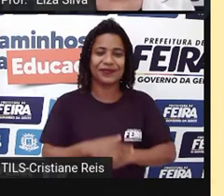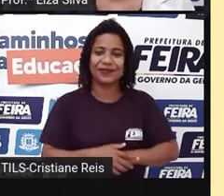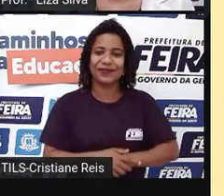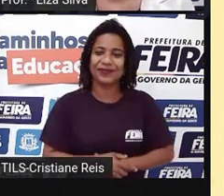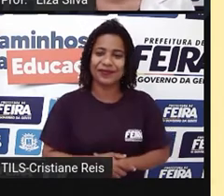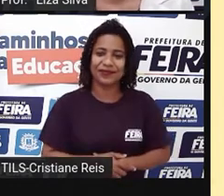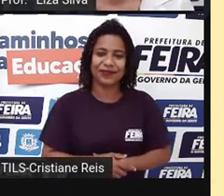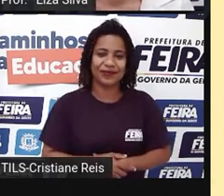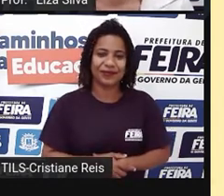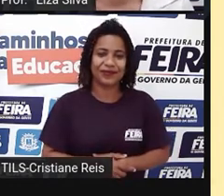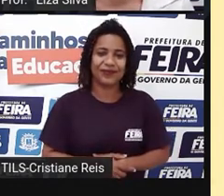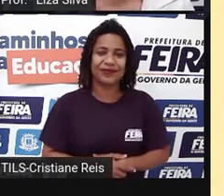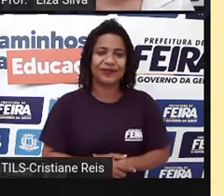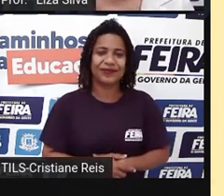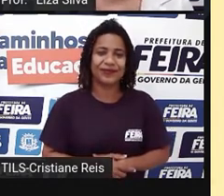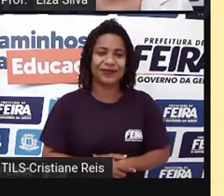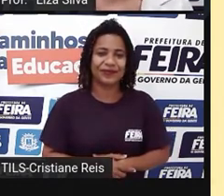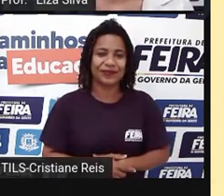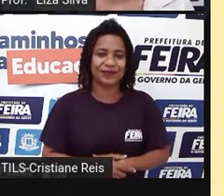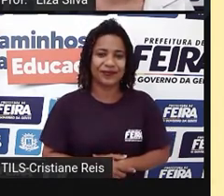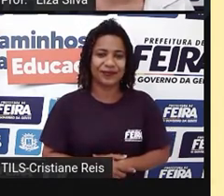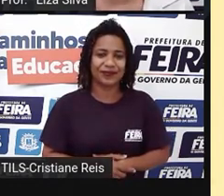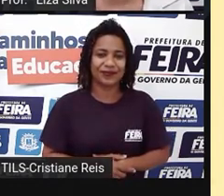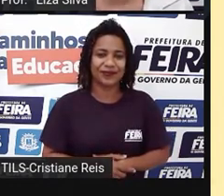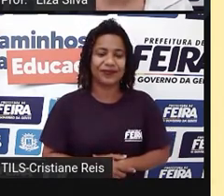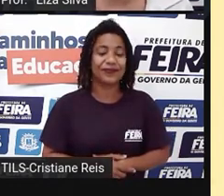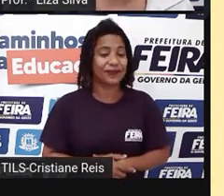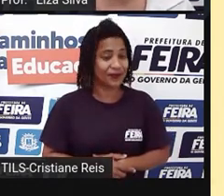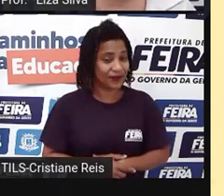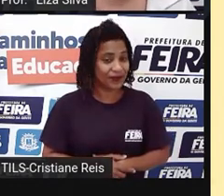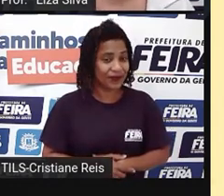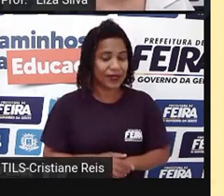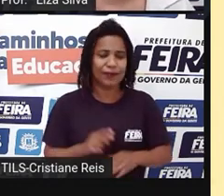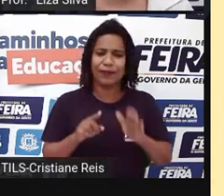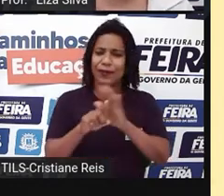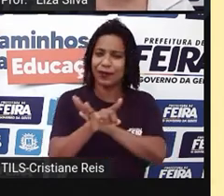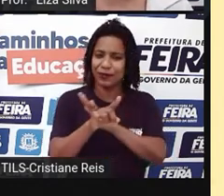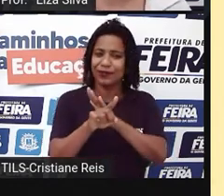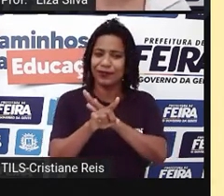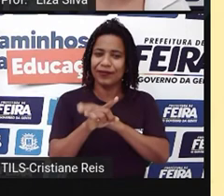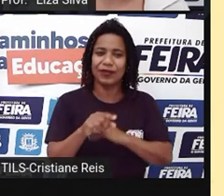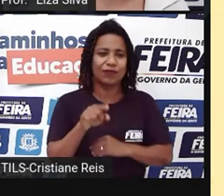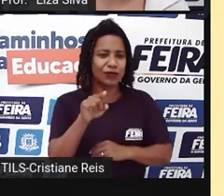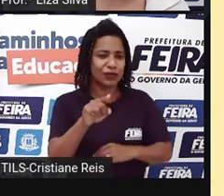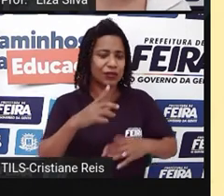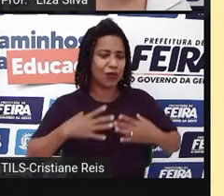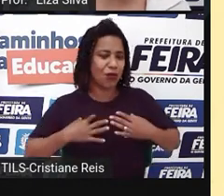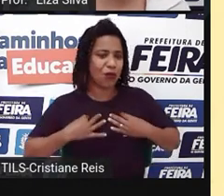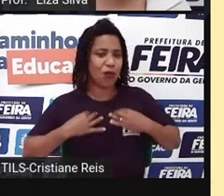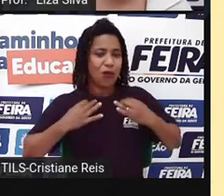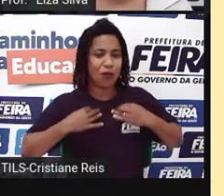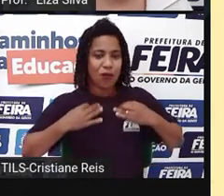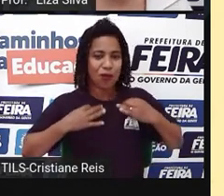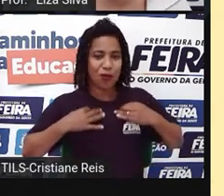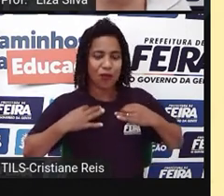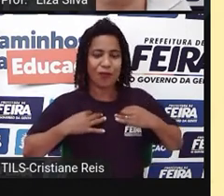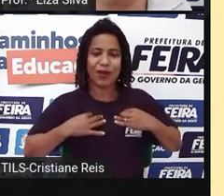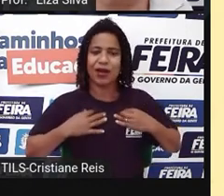What kind of clothes do you like to wear every day? Então, que tipo de roupas você gosta de usar